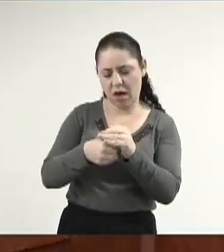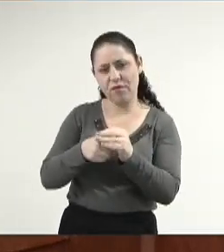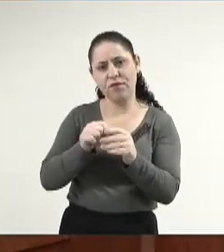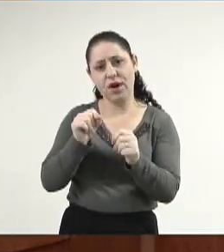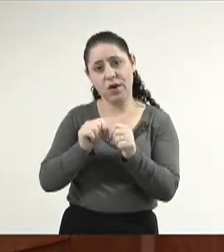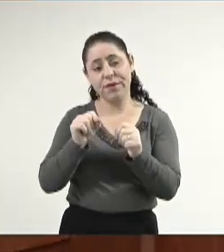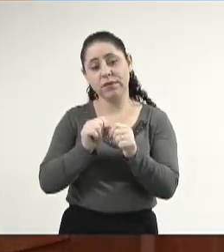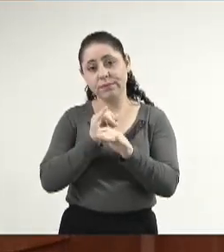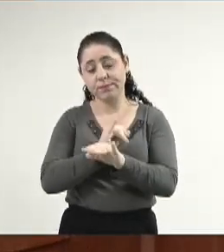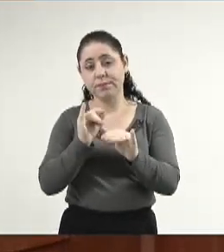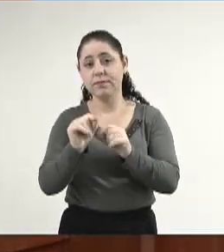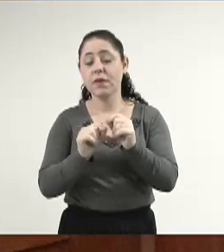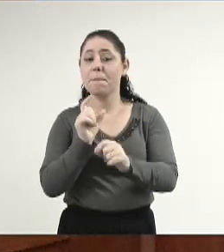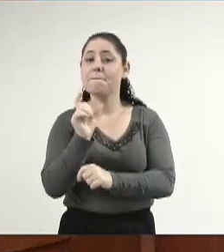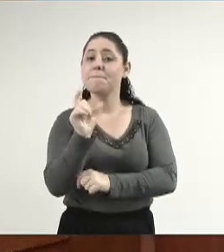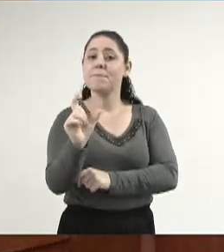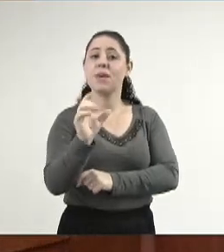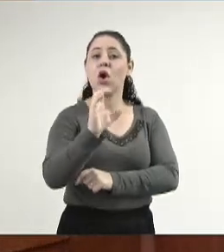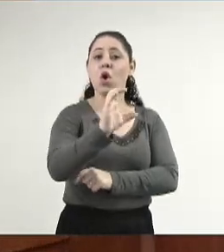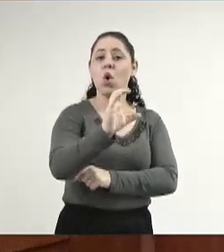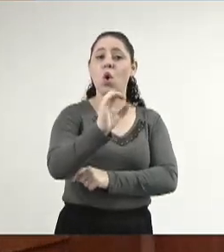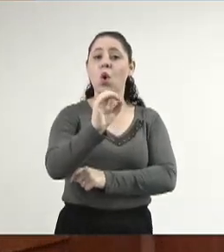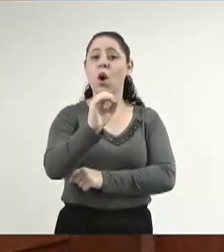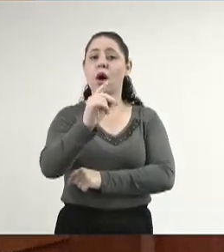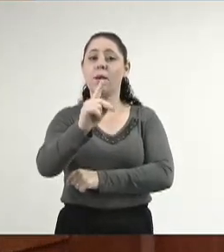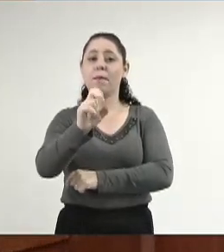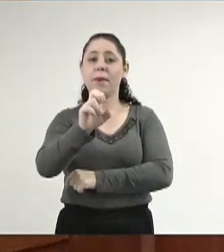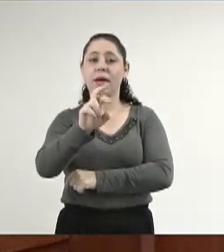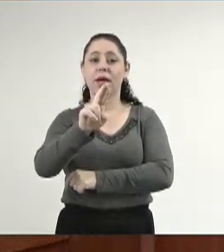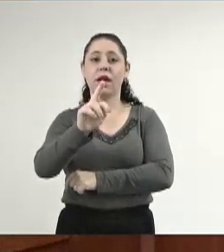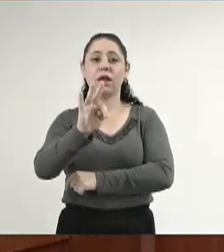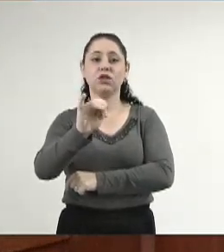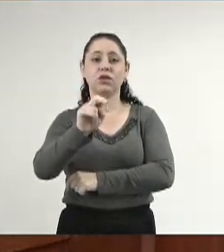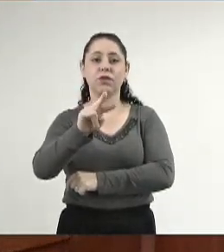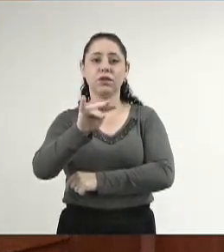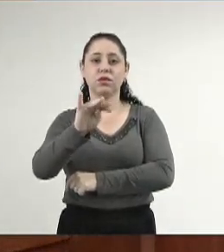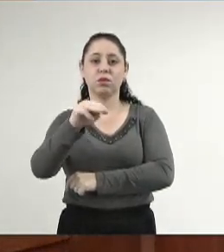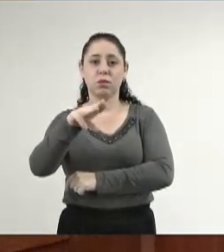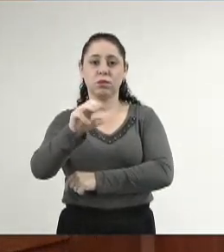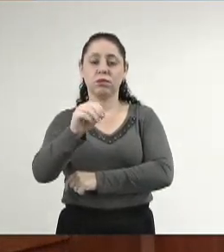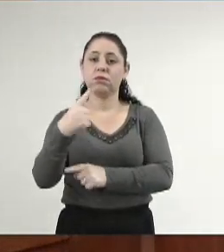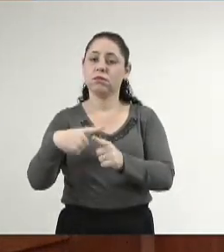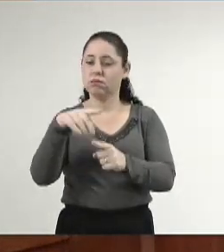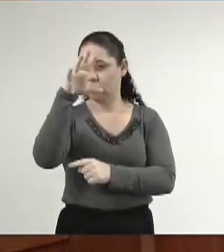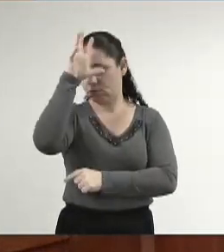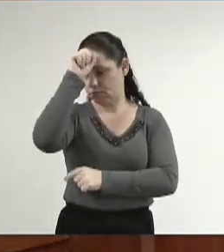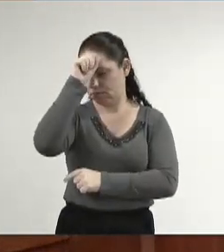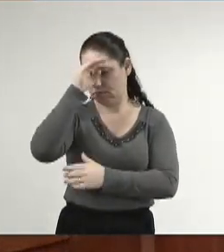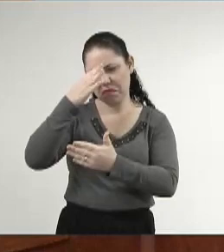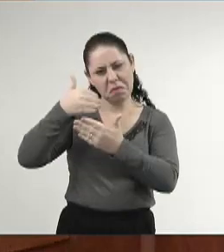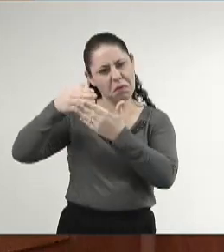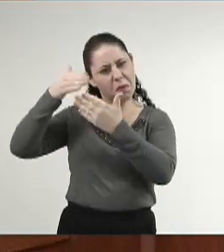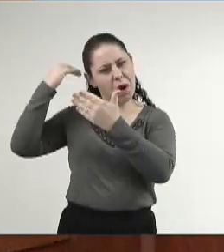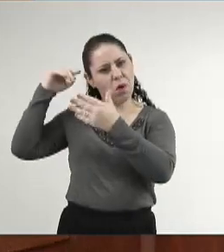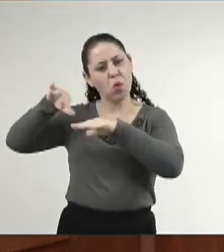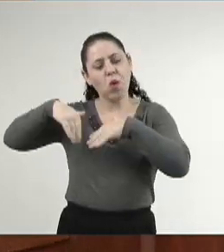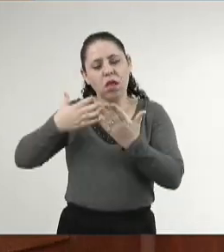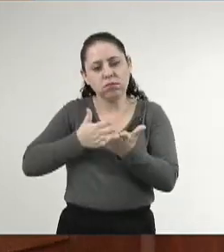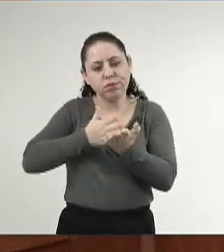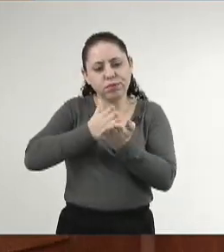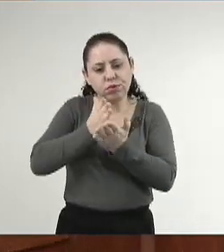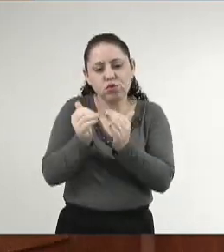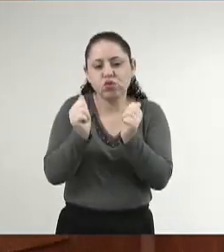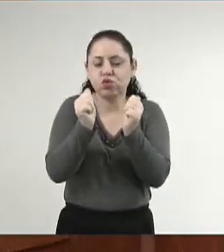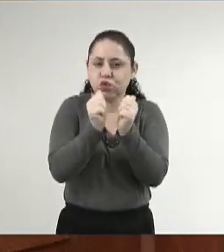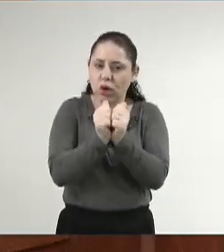está faltando aí a palavra cooperativismo. Porque eu aprendi há muito tempo que, quando você caminha,